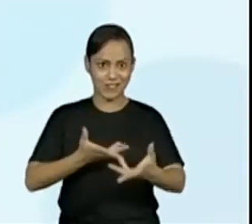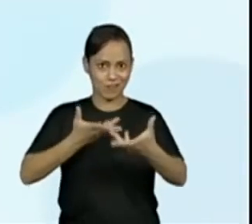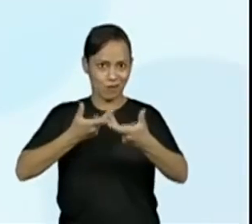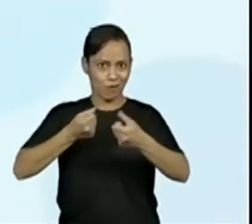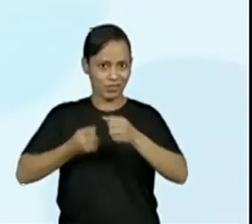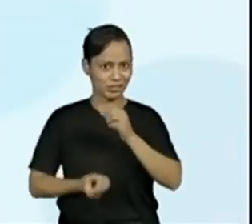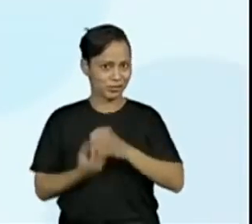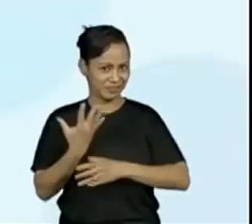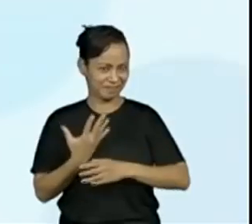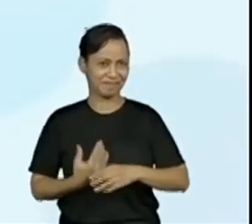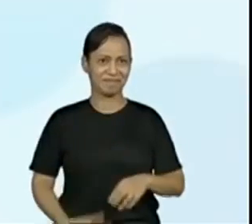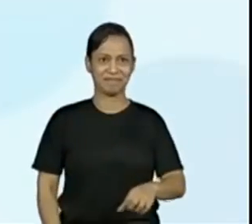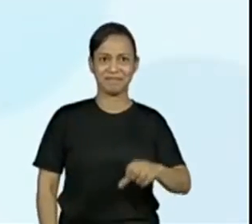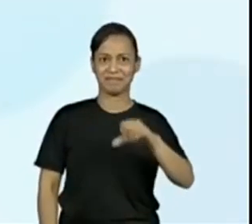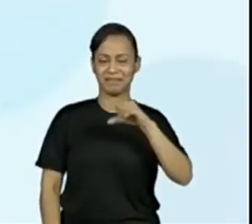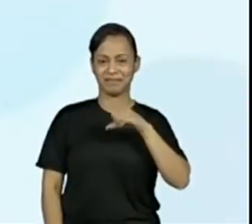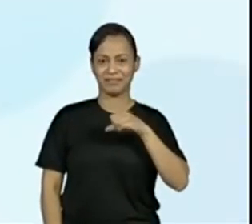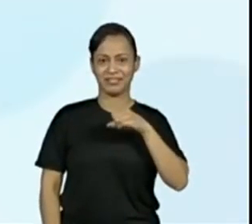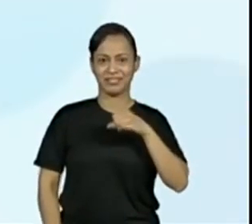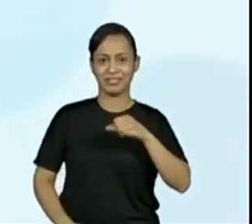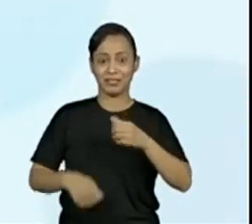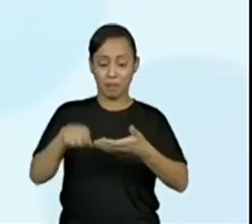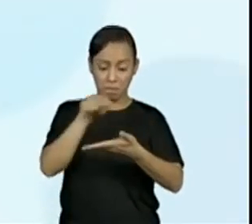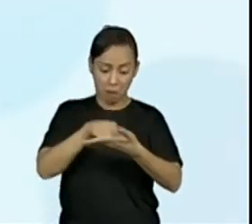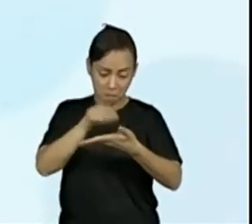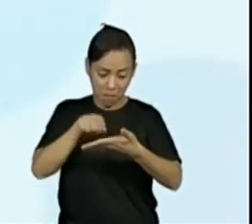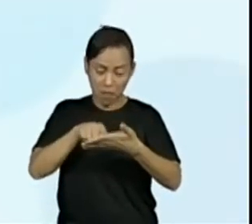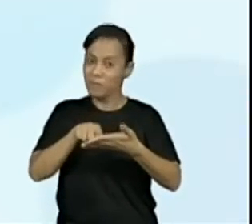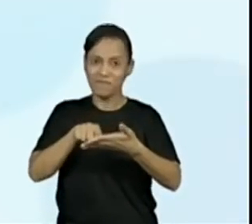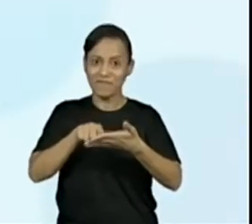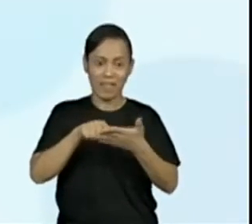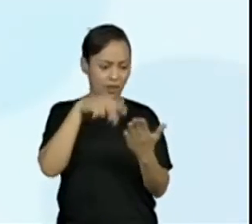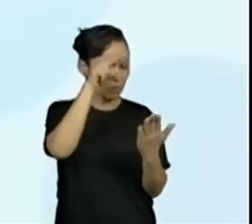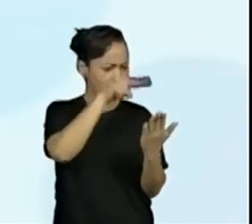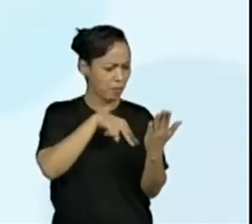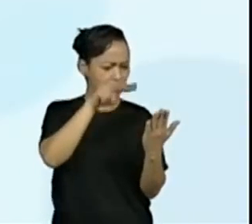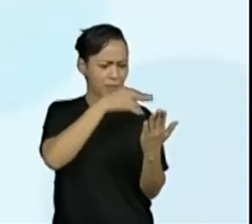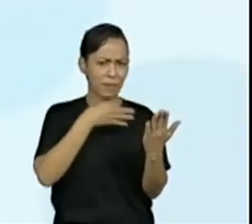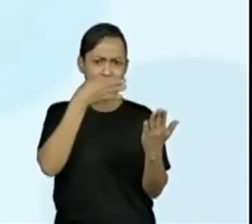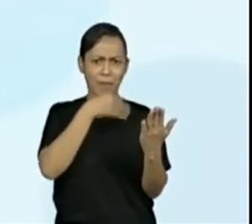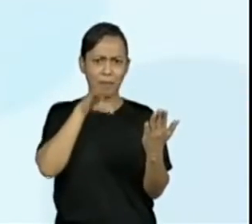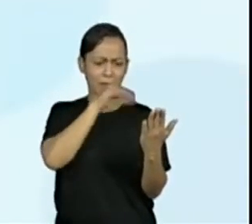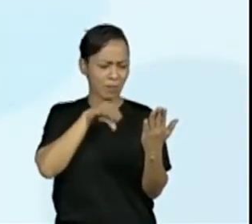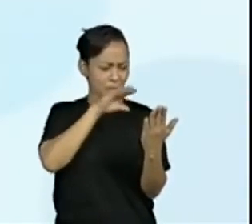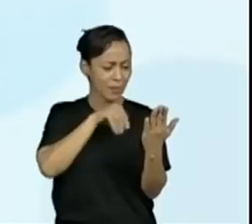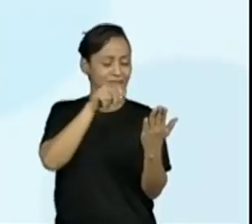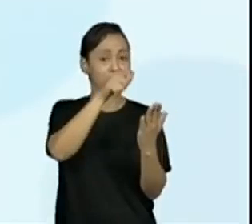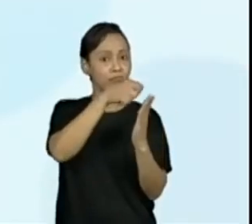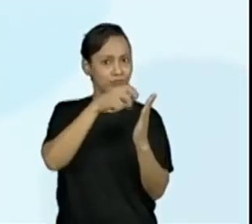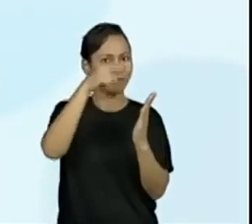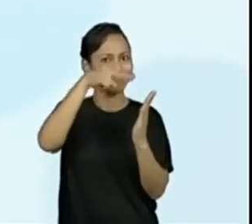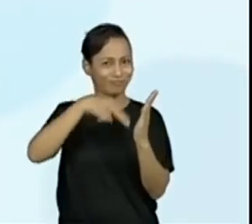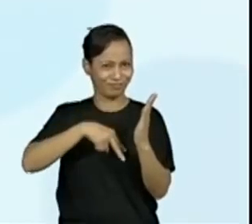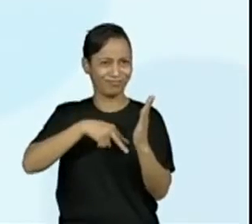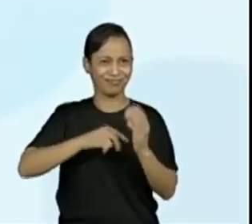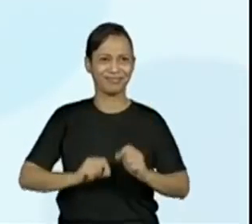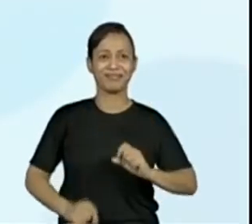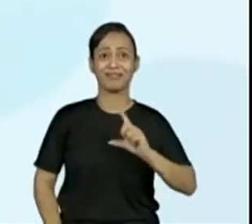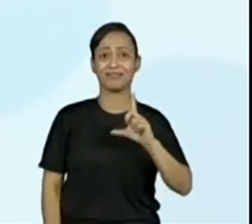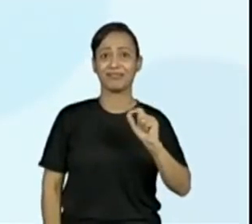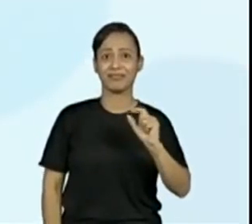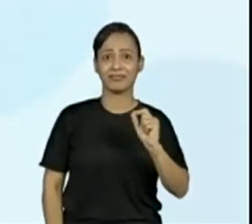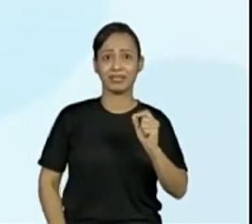Nona aula, sessão de leitura, ou aula nove, Sessão de leitura. E a décima aula, registro das leituras literárias.